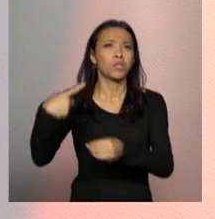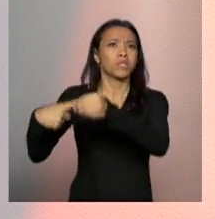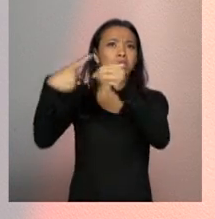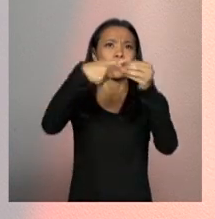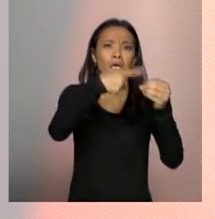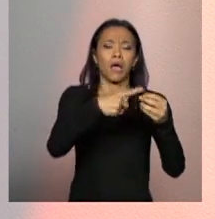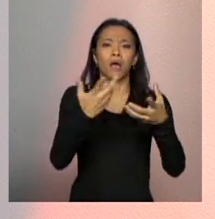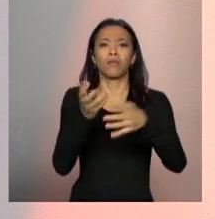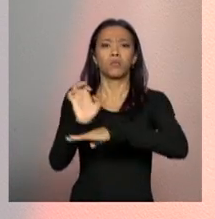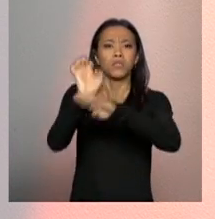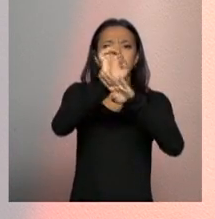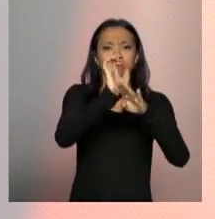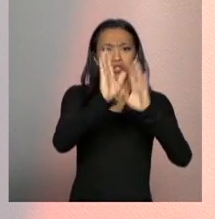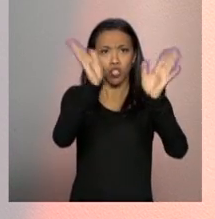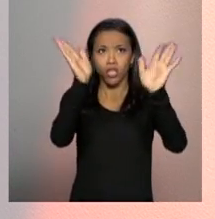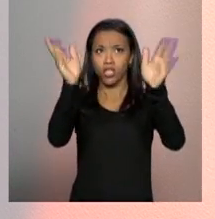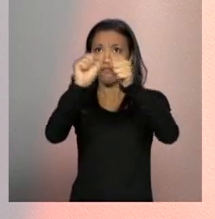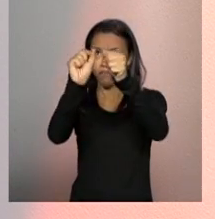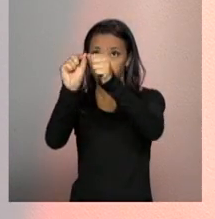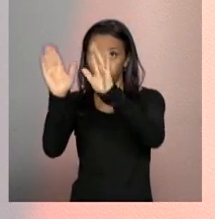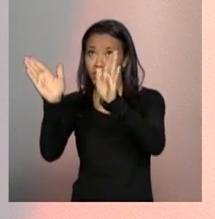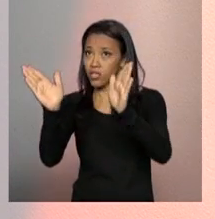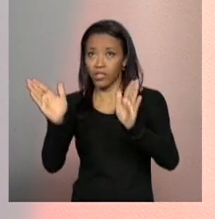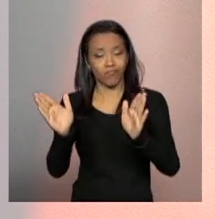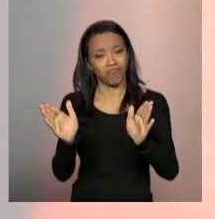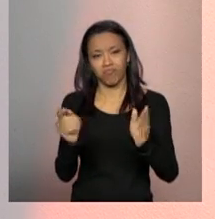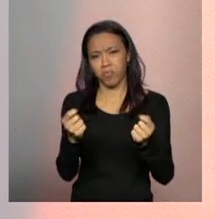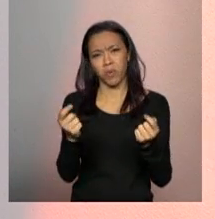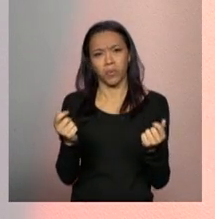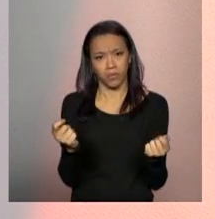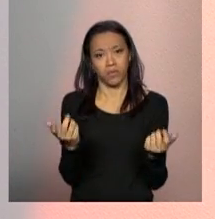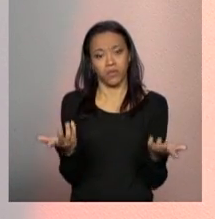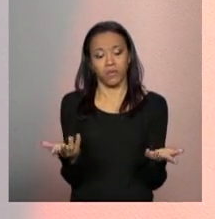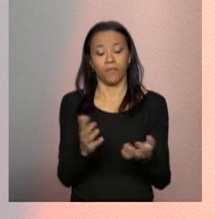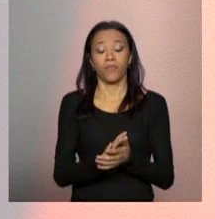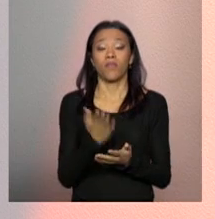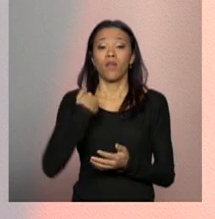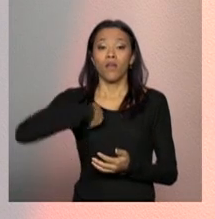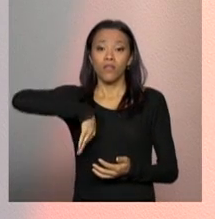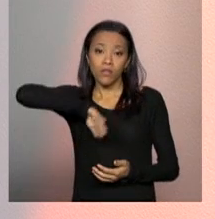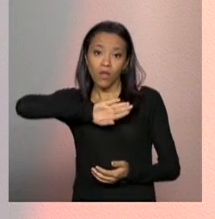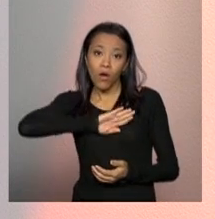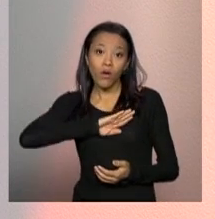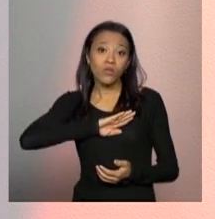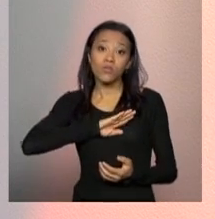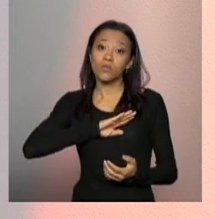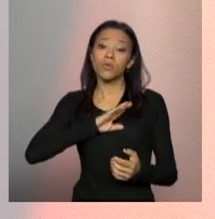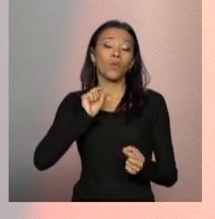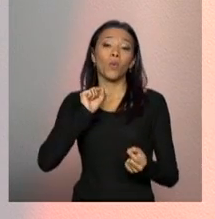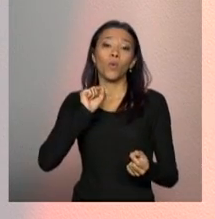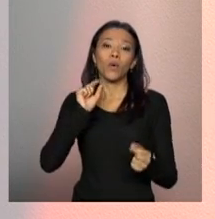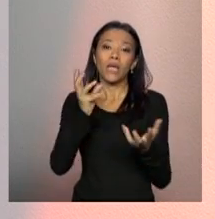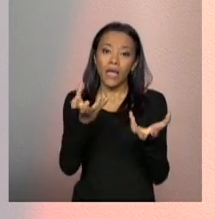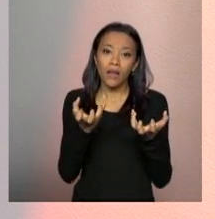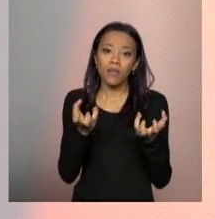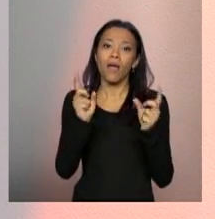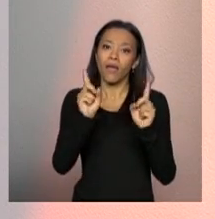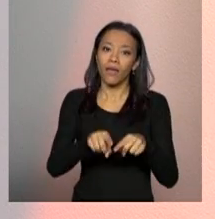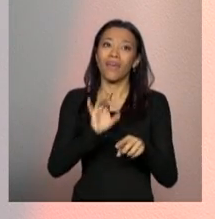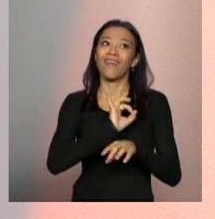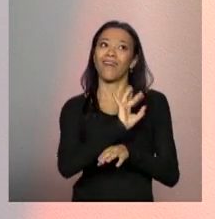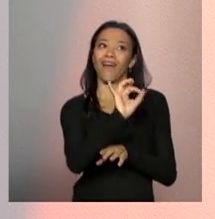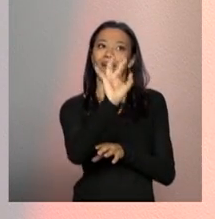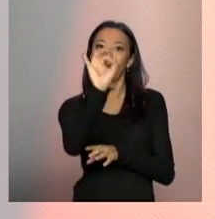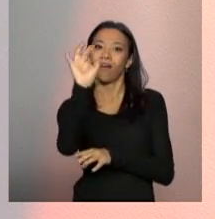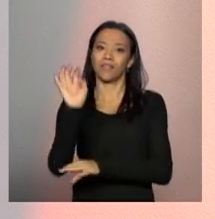decenais, né? 2005, 2015. Então, agora, a nossa intenção é que todos, então, façam também as elaborações de